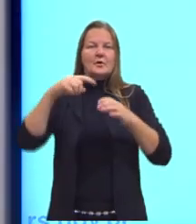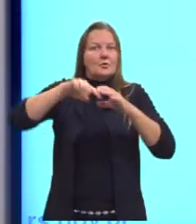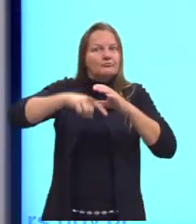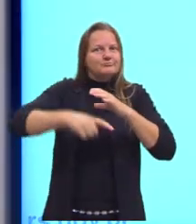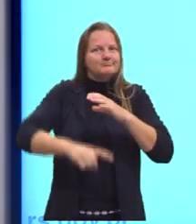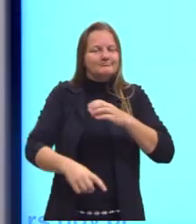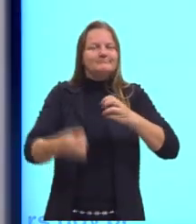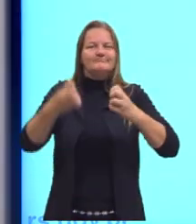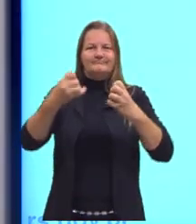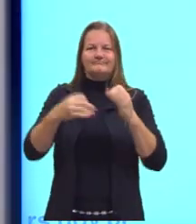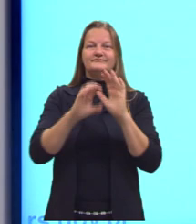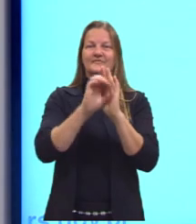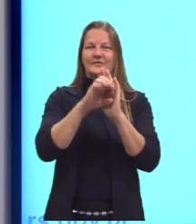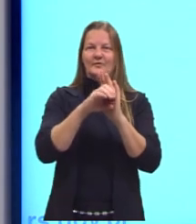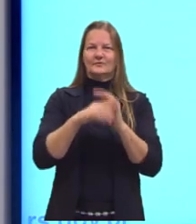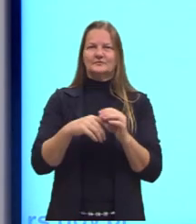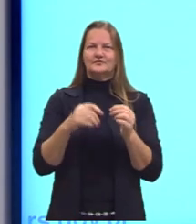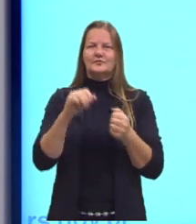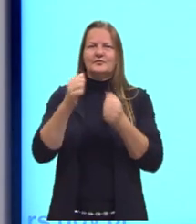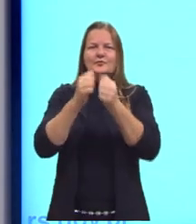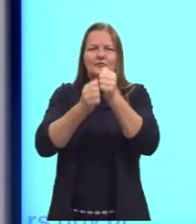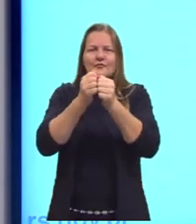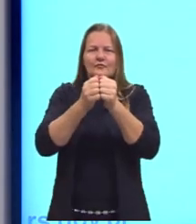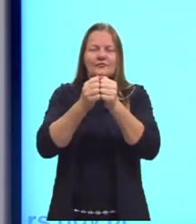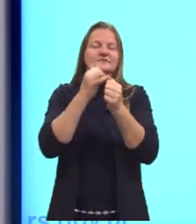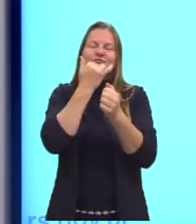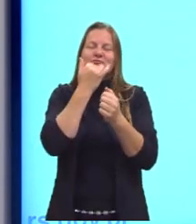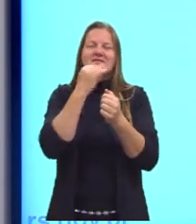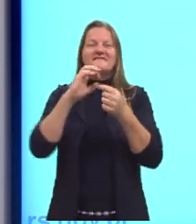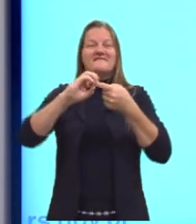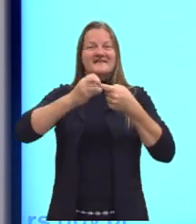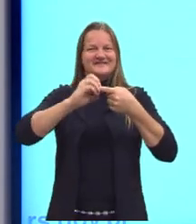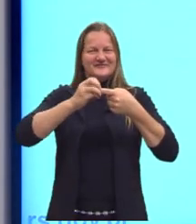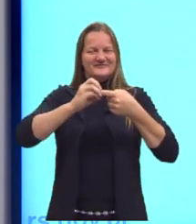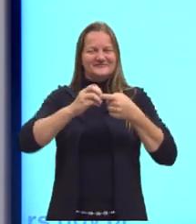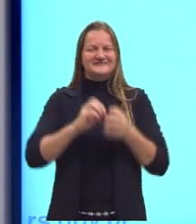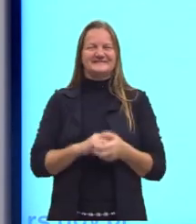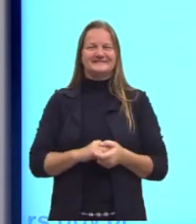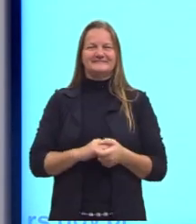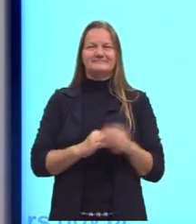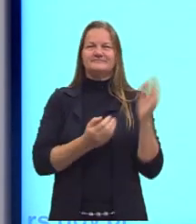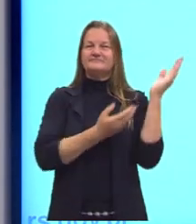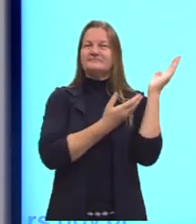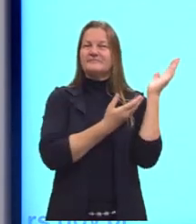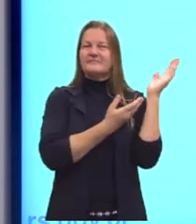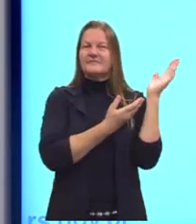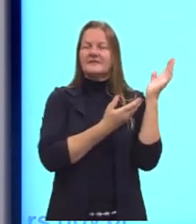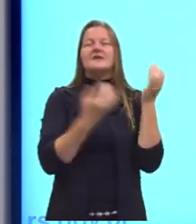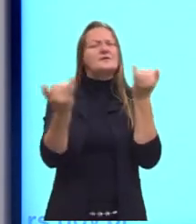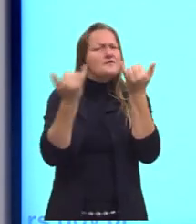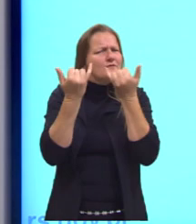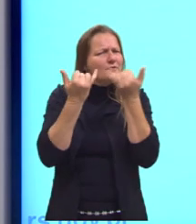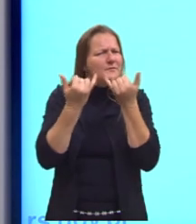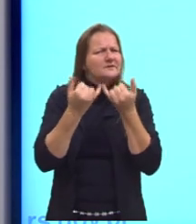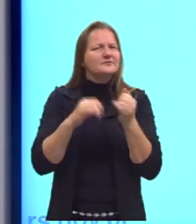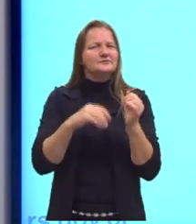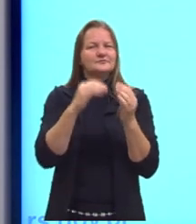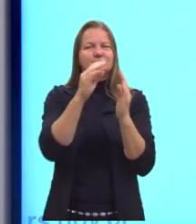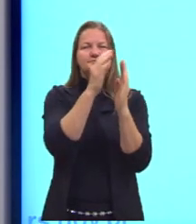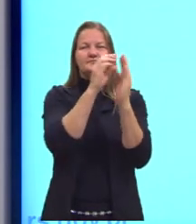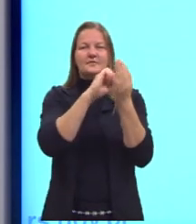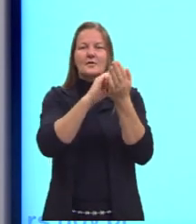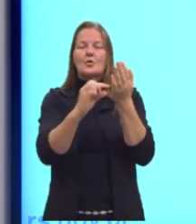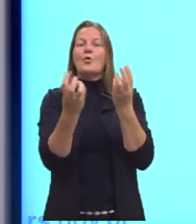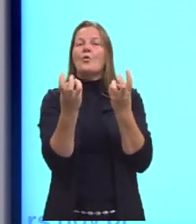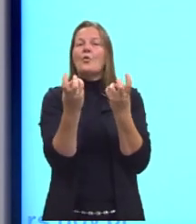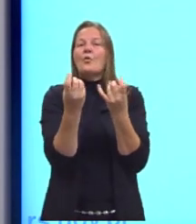Aqui na imagem, gente tem um pacote de feijão. E a gente sabe que tem algumas informações nesse pacote, como a quantidade